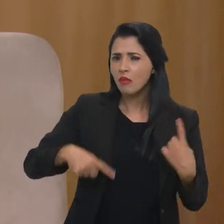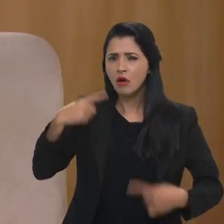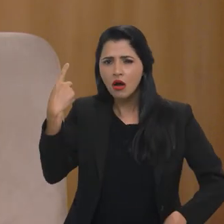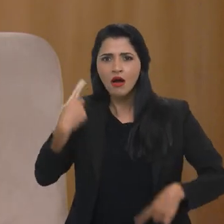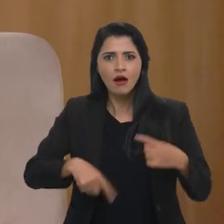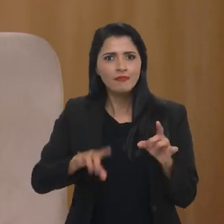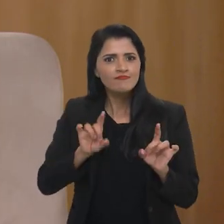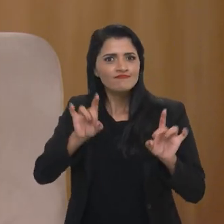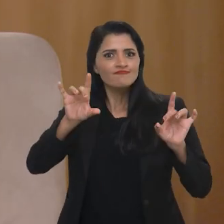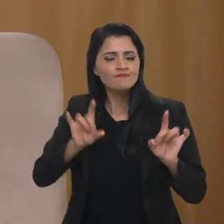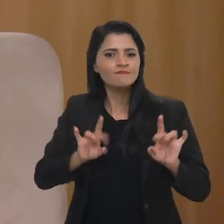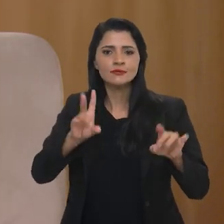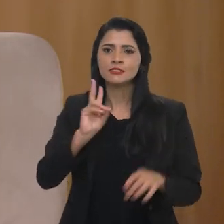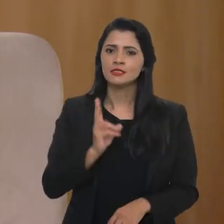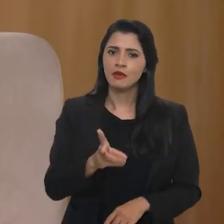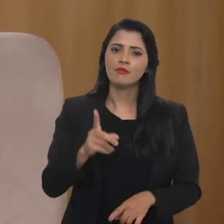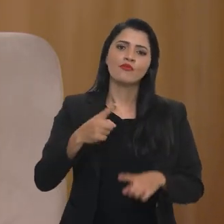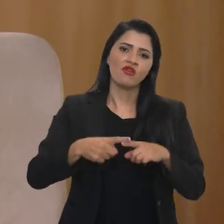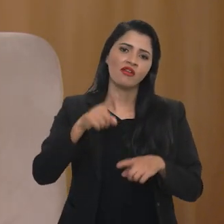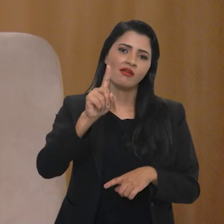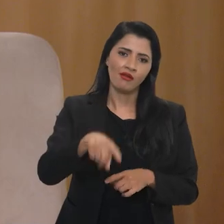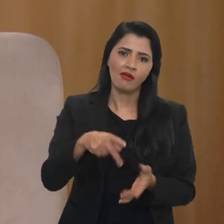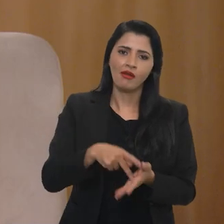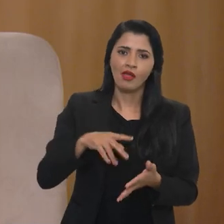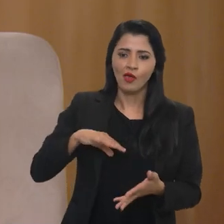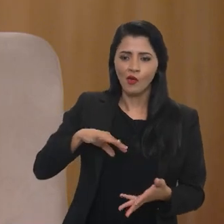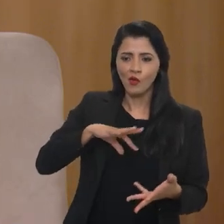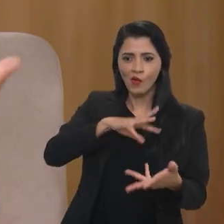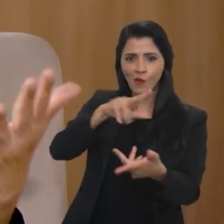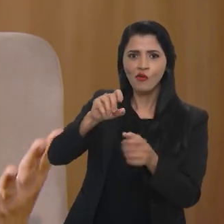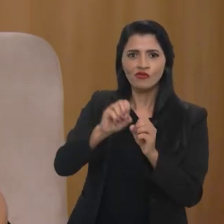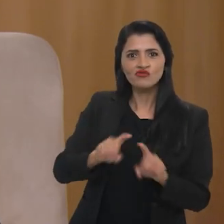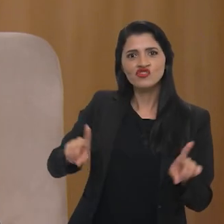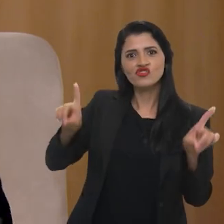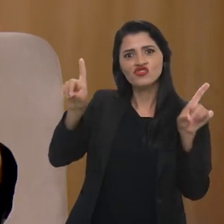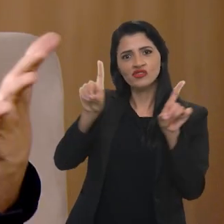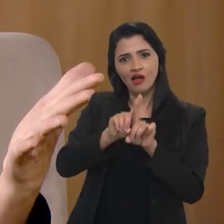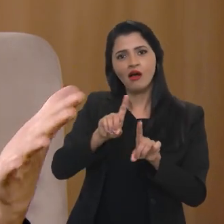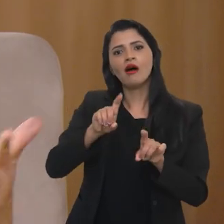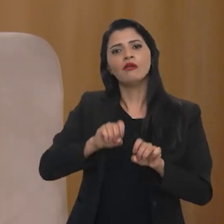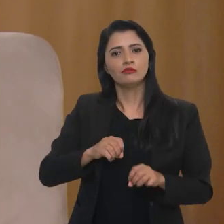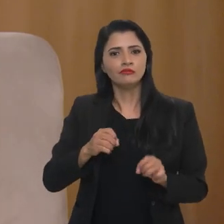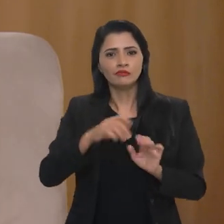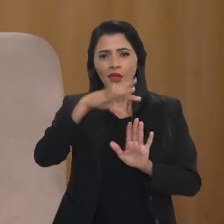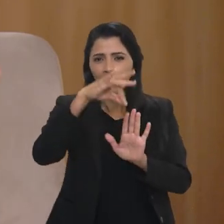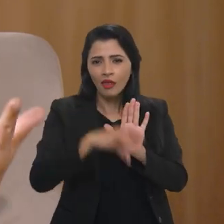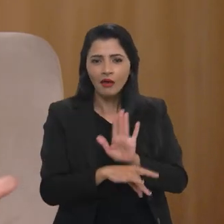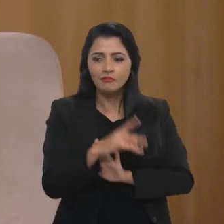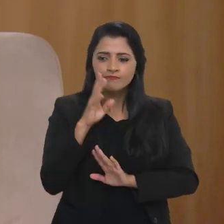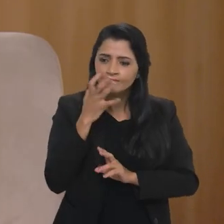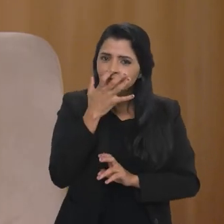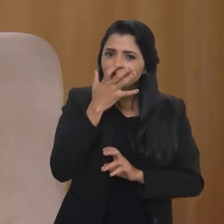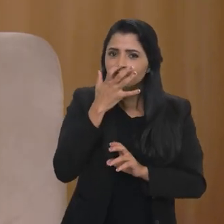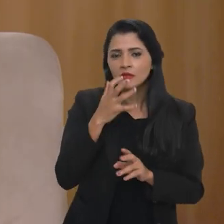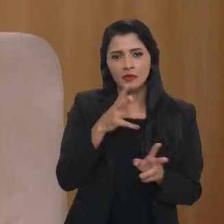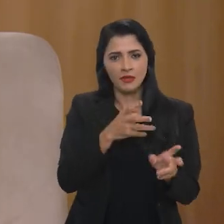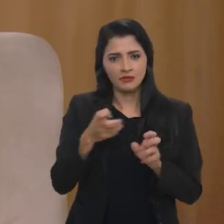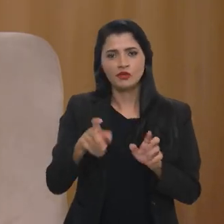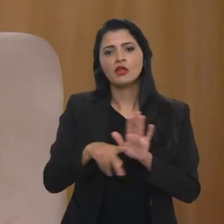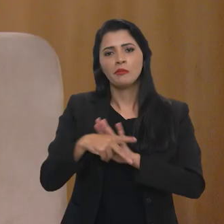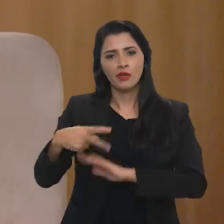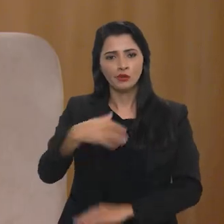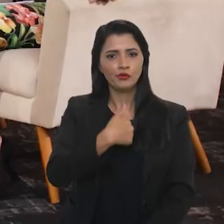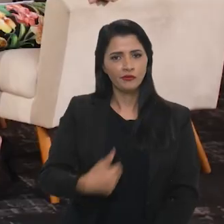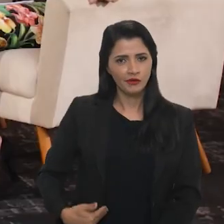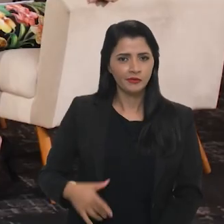com muito destaque, justamente porque é isso, a gente tem um mundo digital para olhar e no ponto de vista do